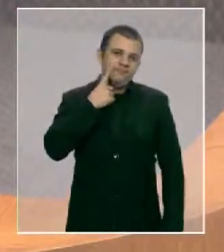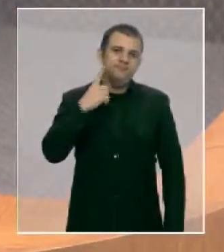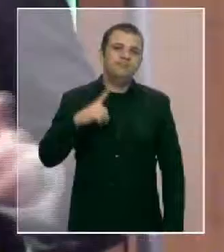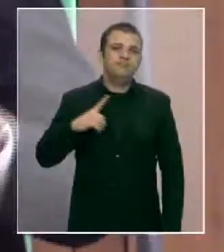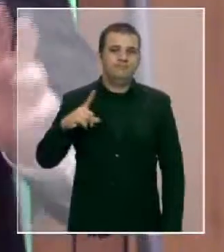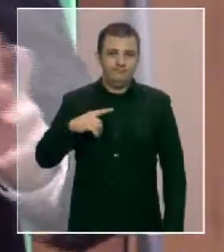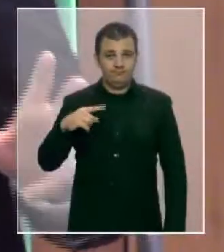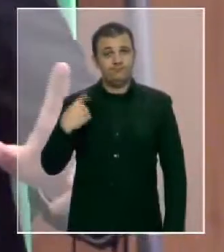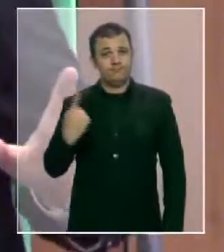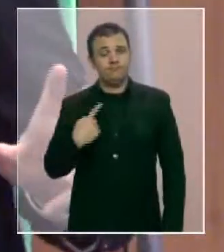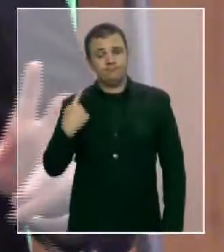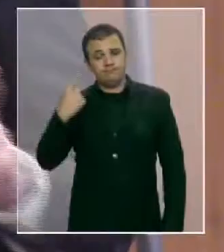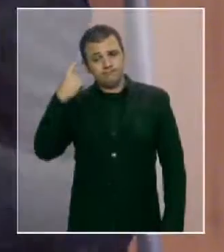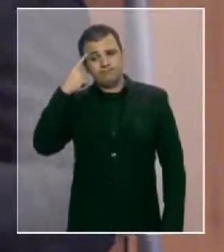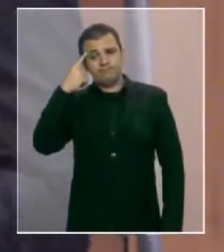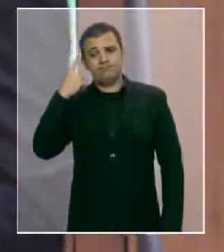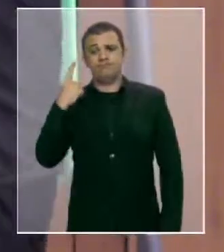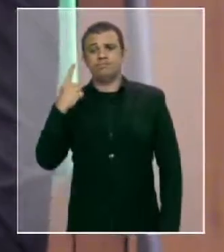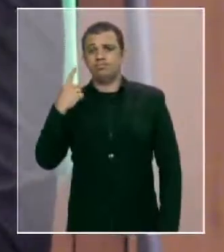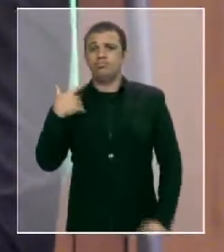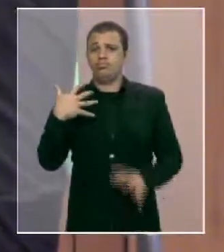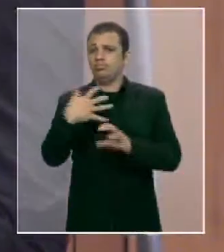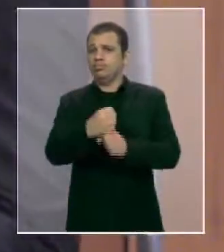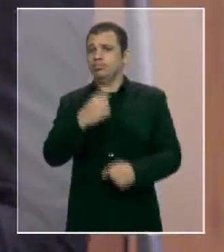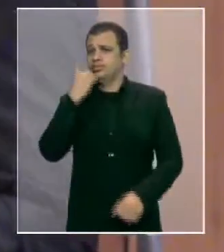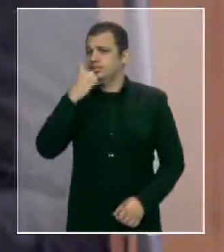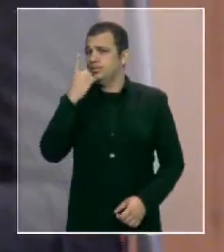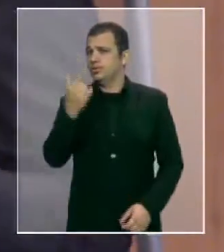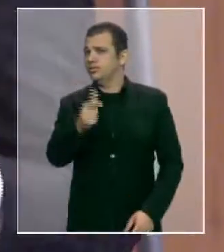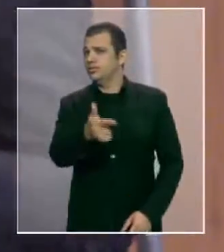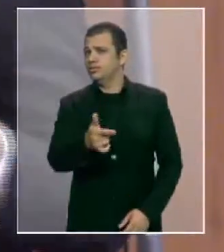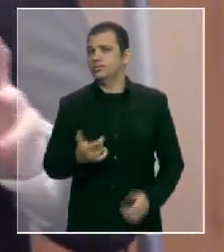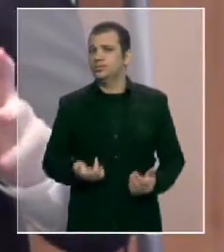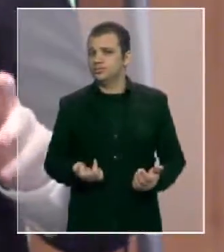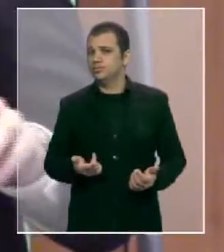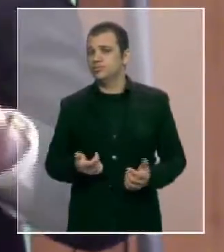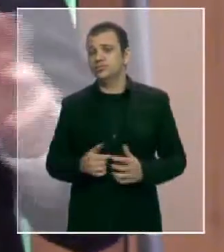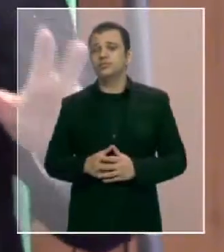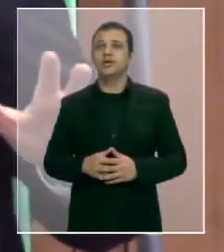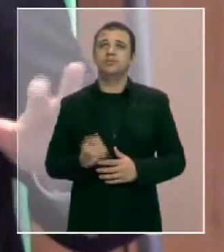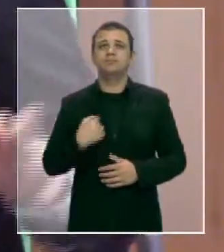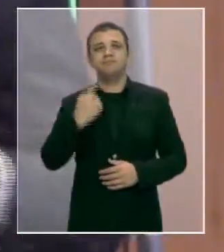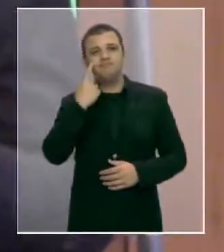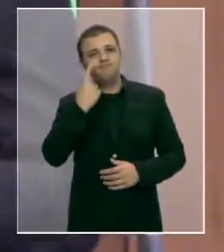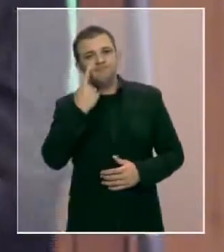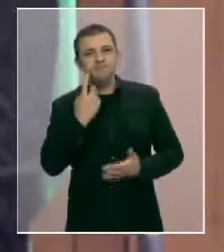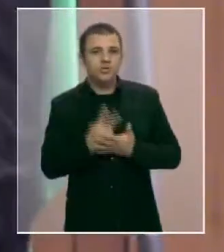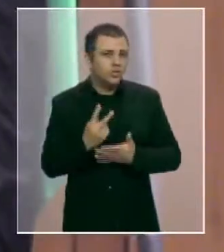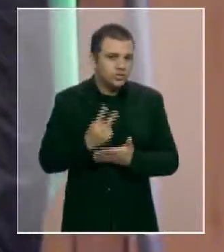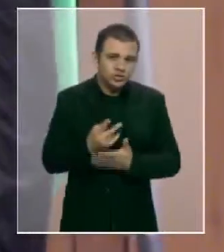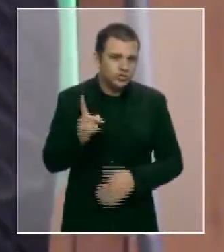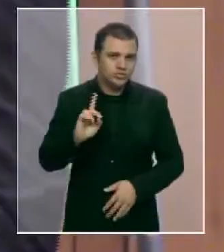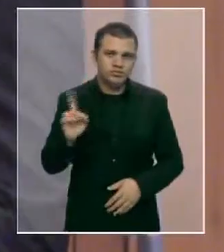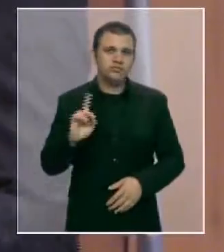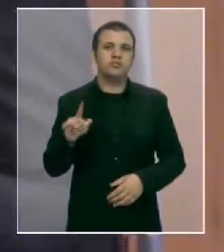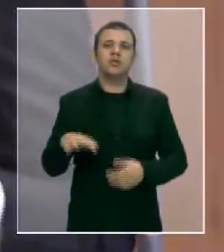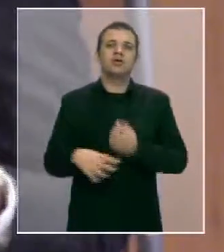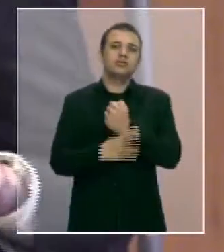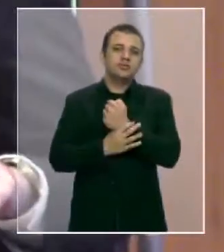consideramos, achamos que não teve quórum. Então, para que não fique essa dúvida, essa insegurança